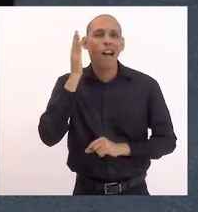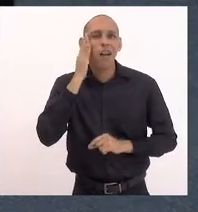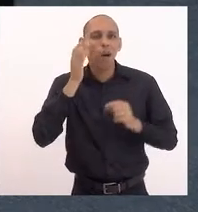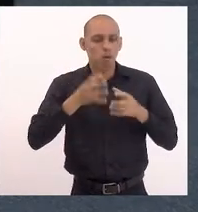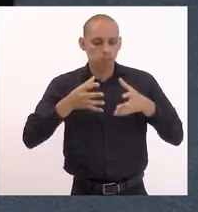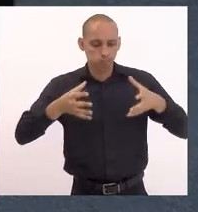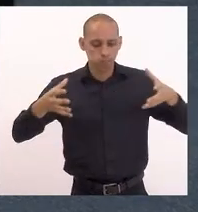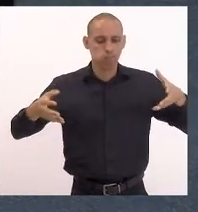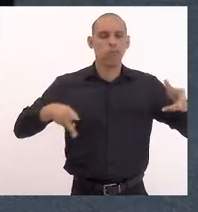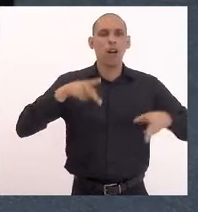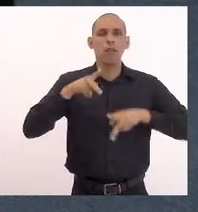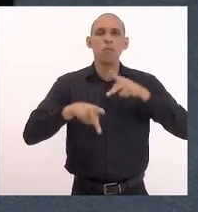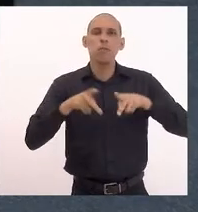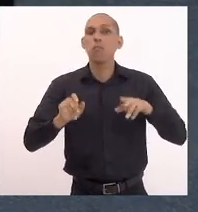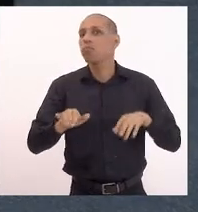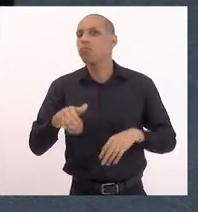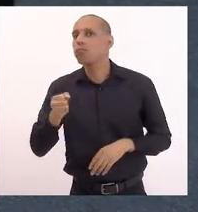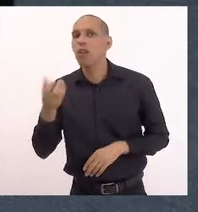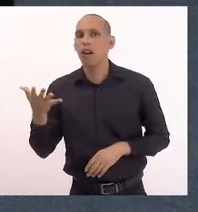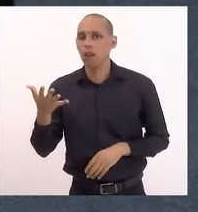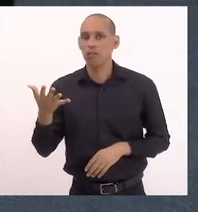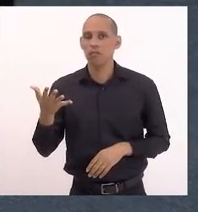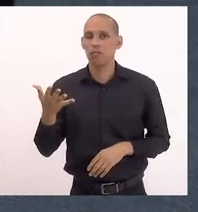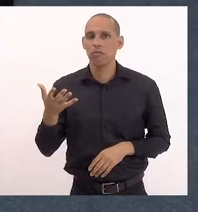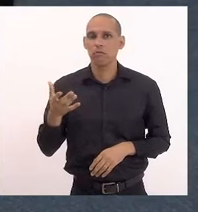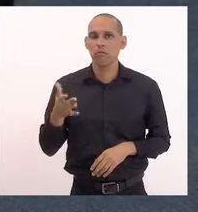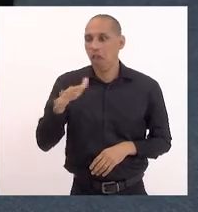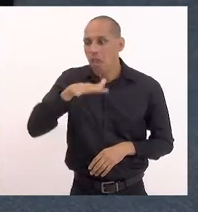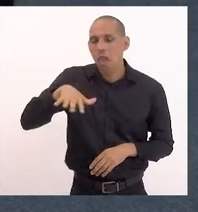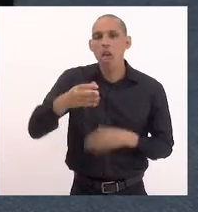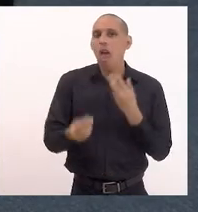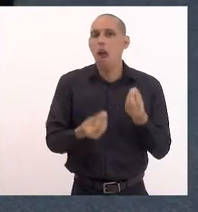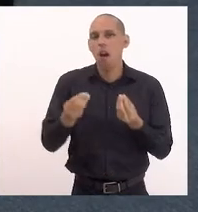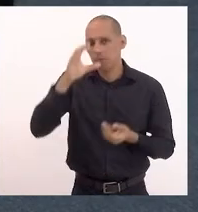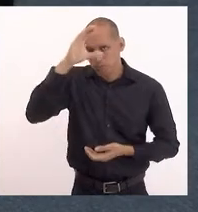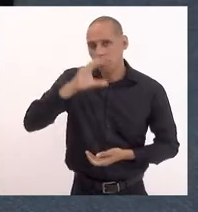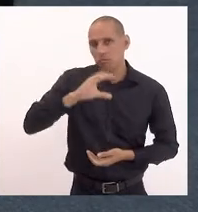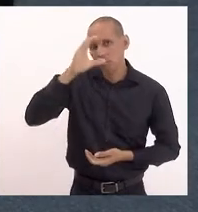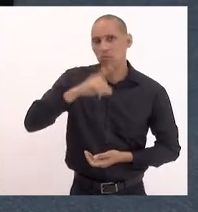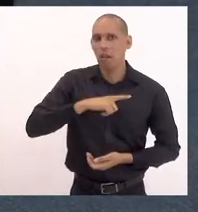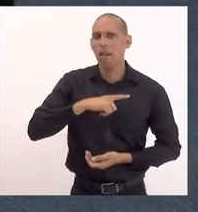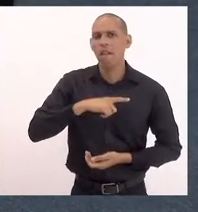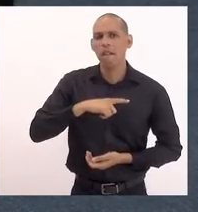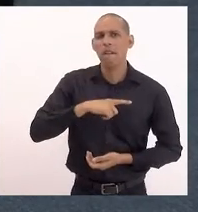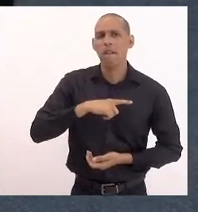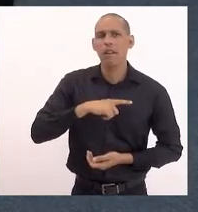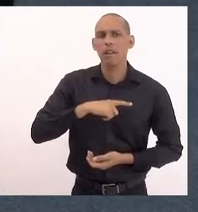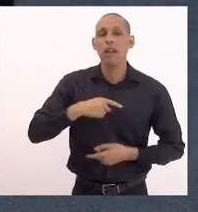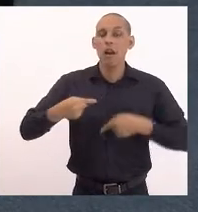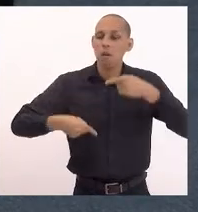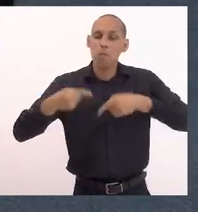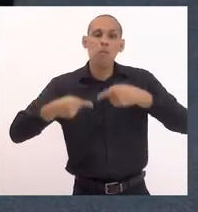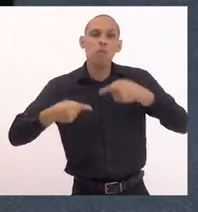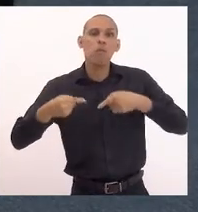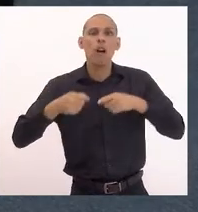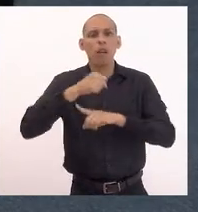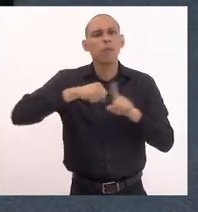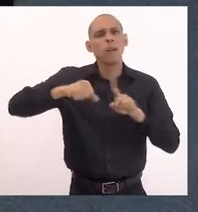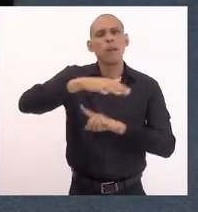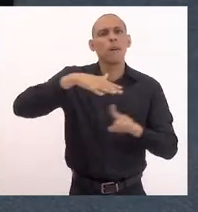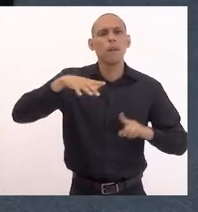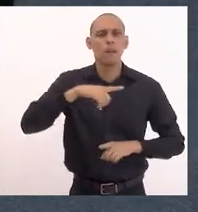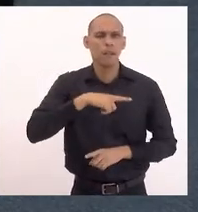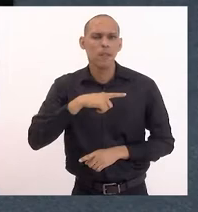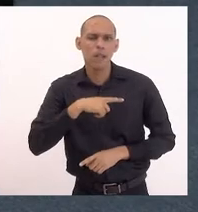população, do seu status aqui de cidadania, das políticas de assistência social e de transferência de